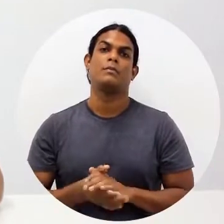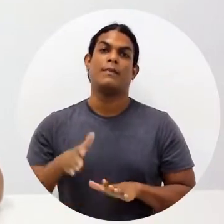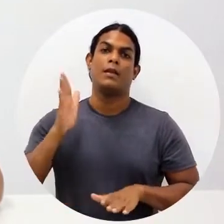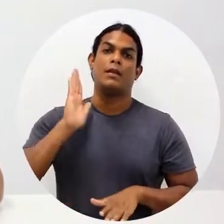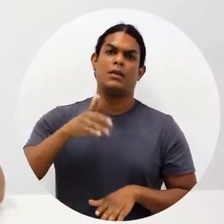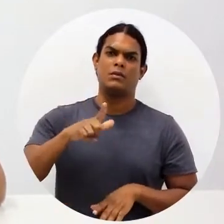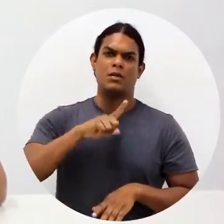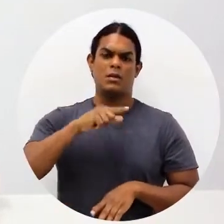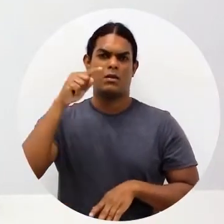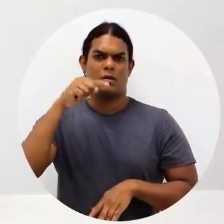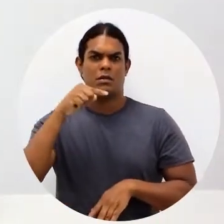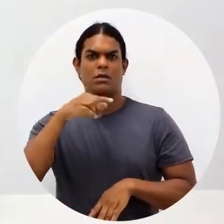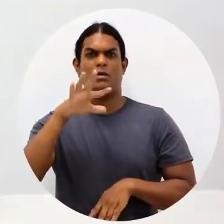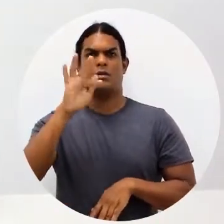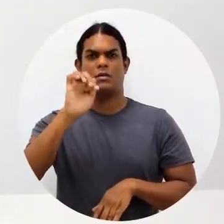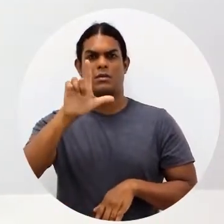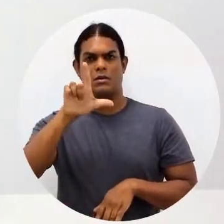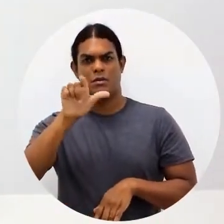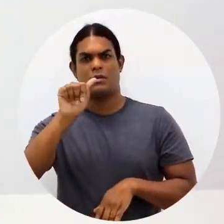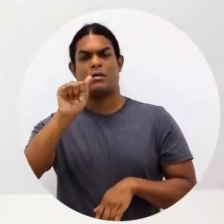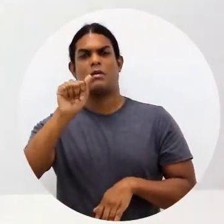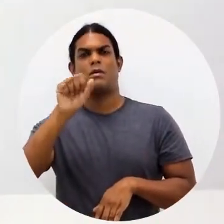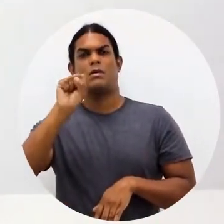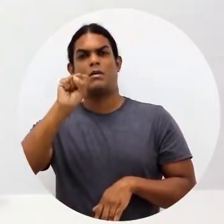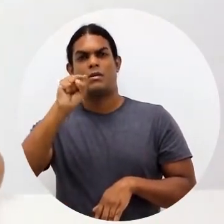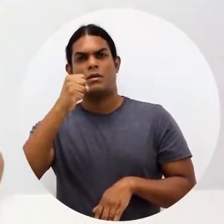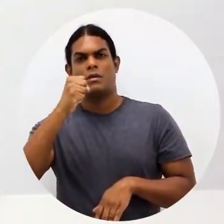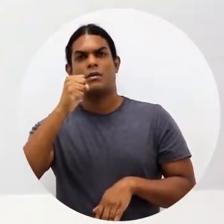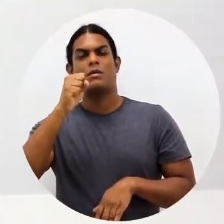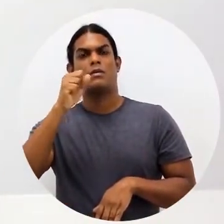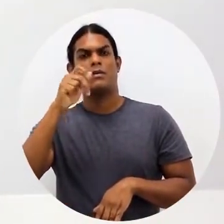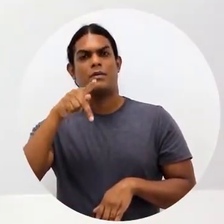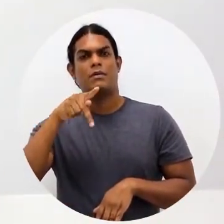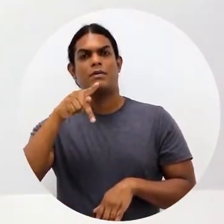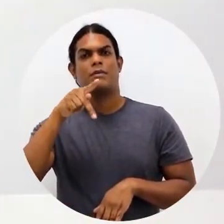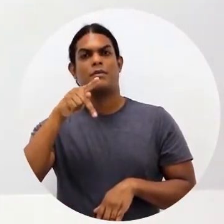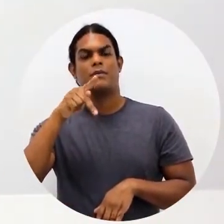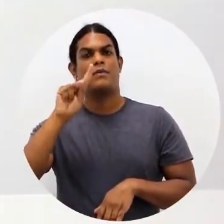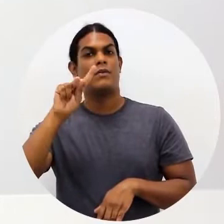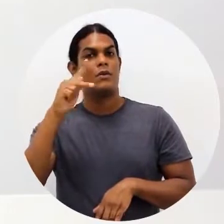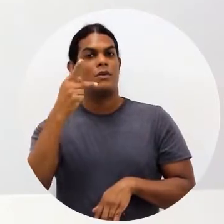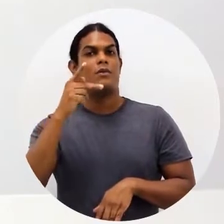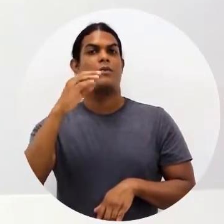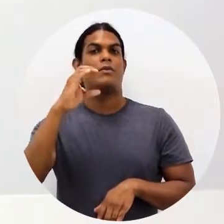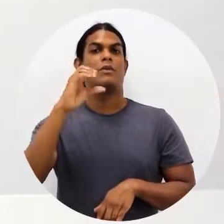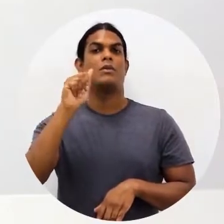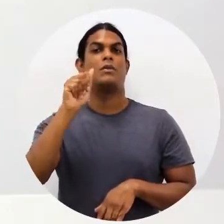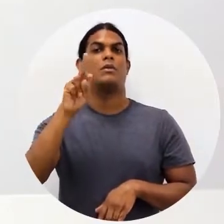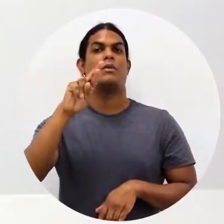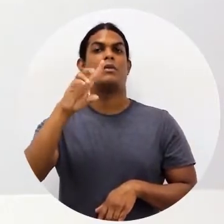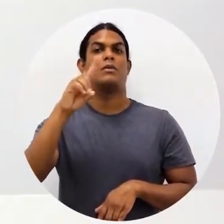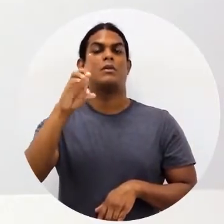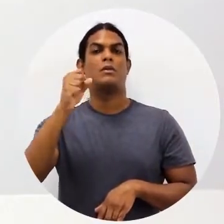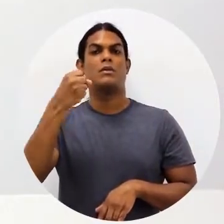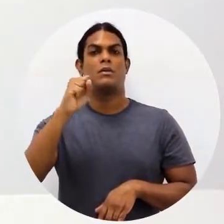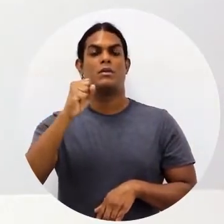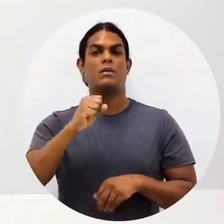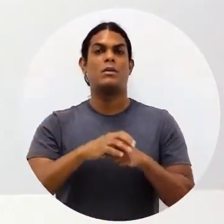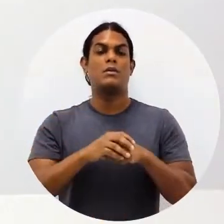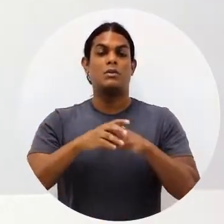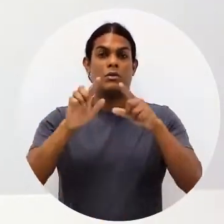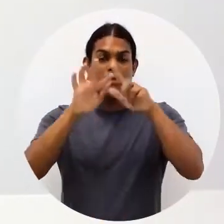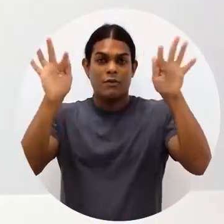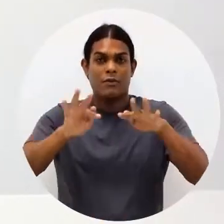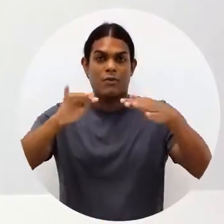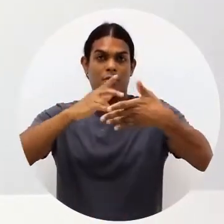então, já existem esses flashcards no modelo digital, como a gente viu lá no caderno. E hoje a gente vai ver aqui como a gente